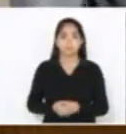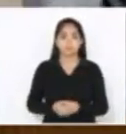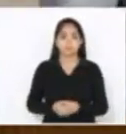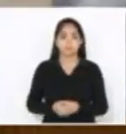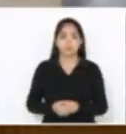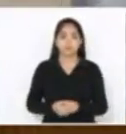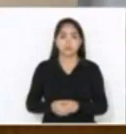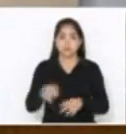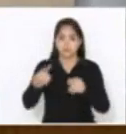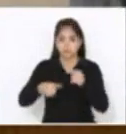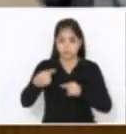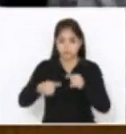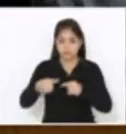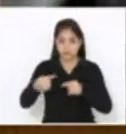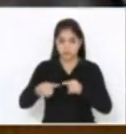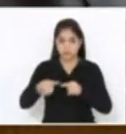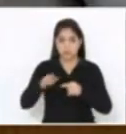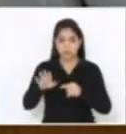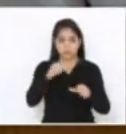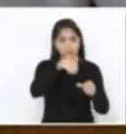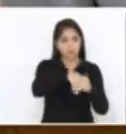Faz a discussão e votação em separado.